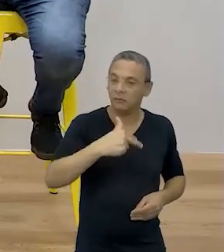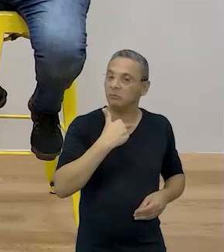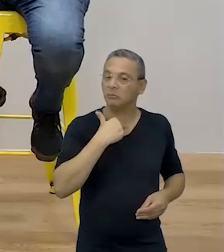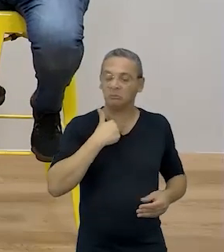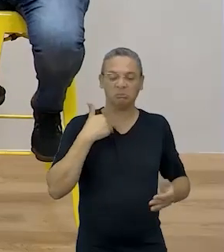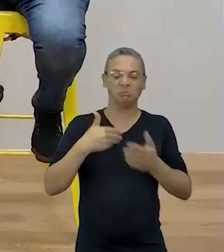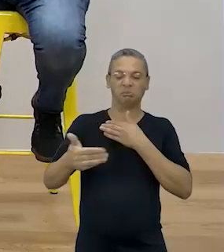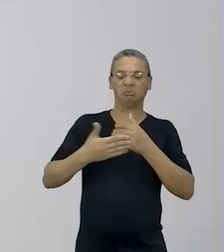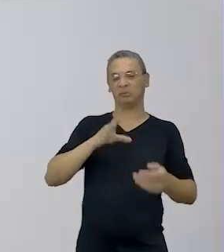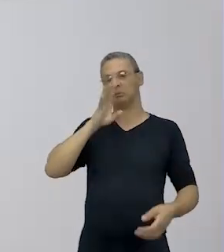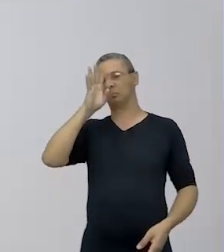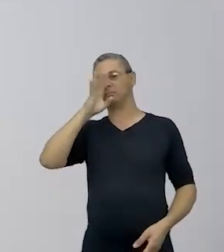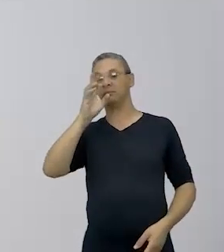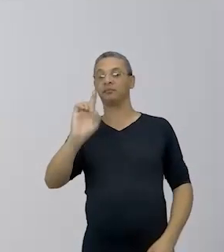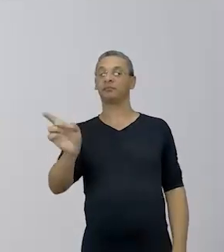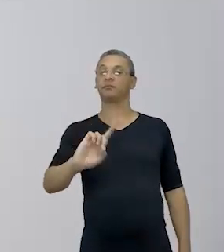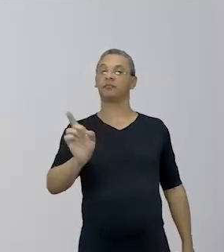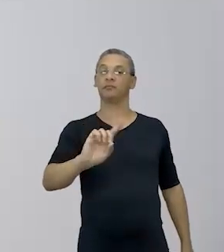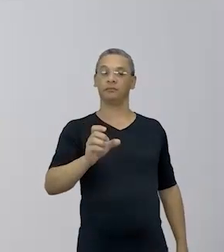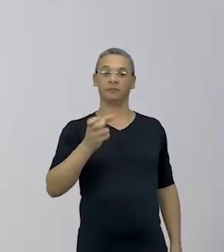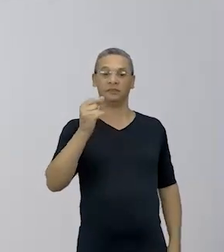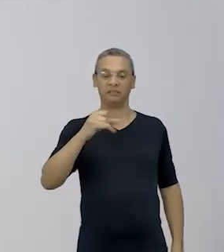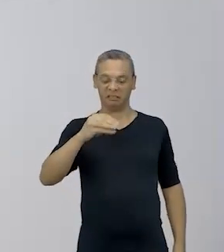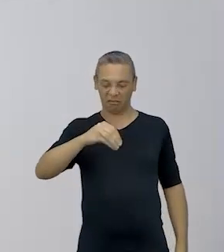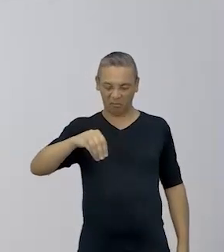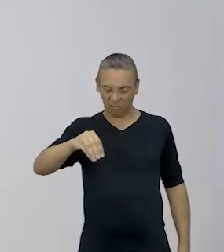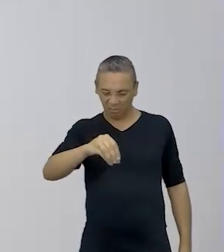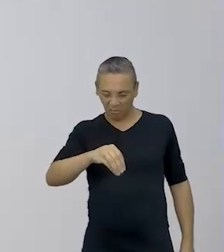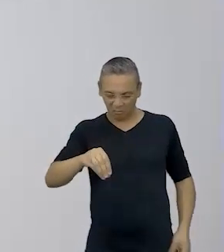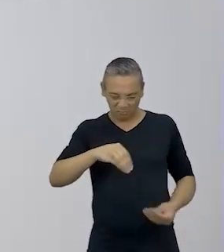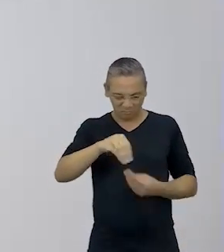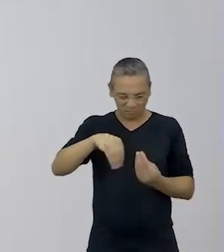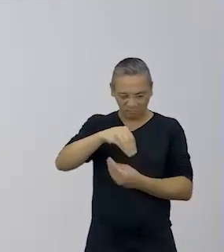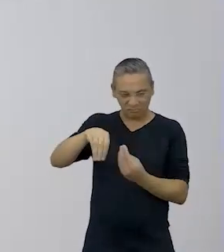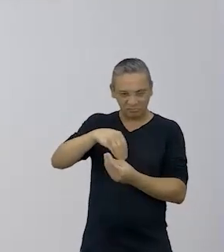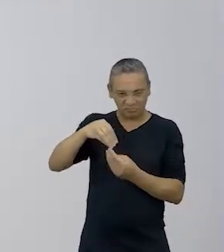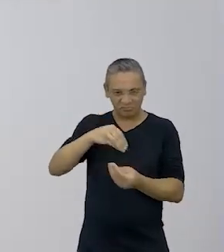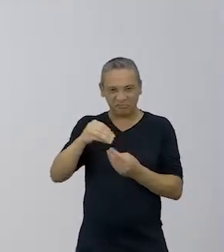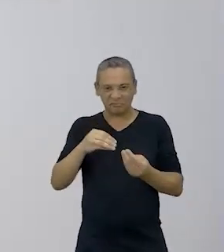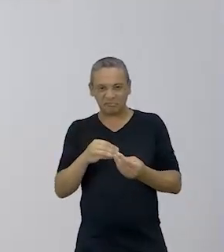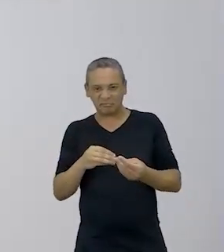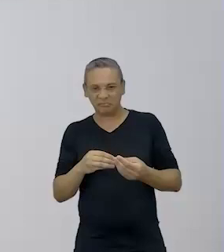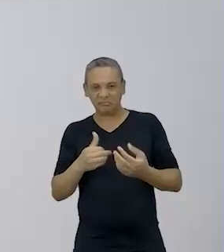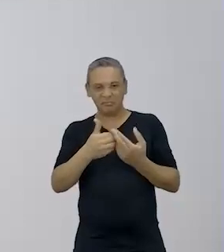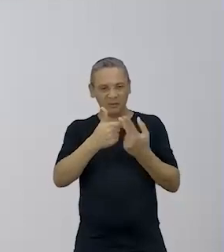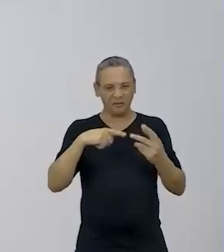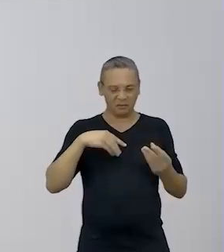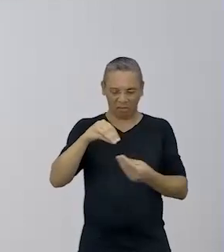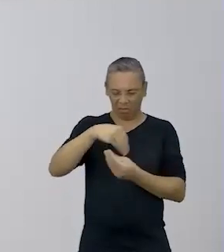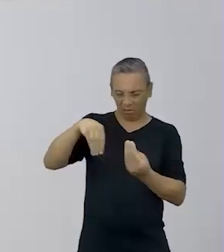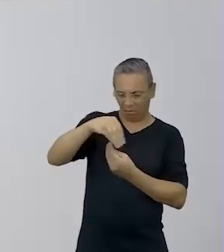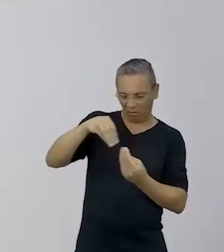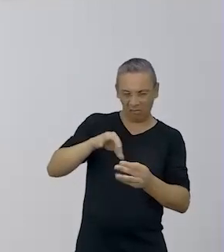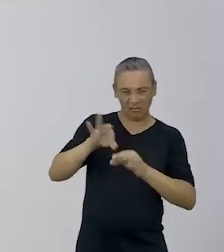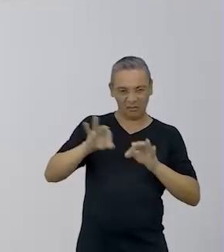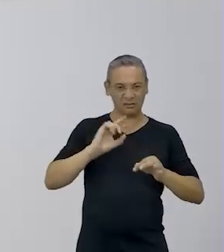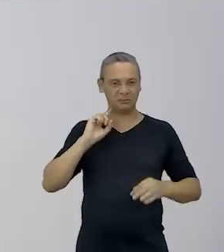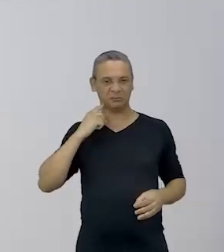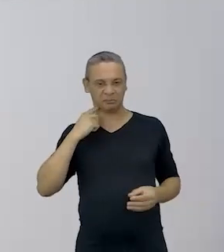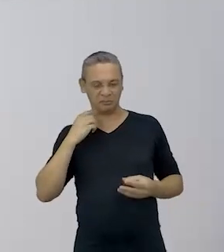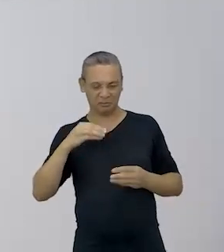areia na hora de fazer argamassa. Porque se tiver resíduo orgânico ali dentro, pedaços de insetos, de micro